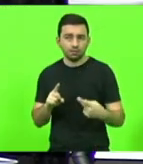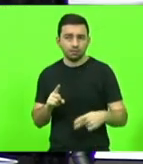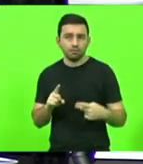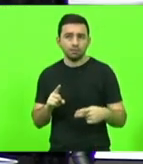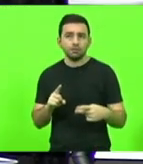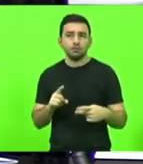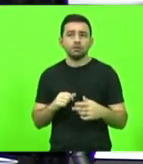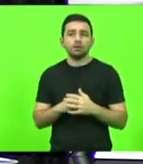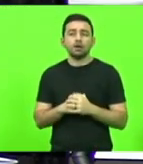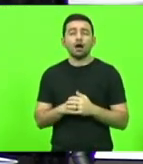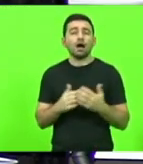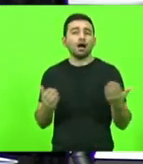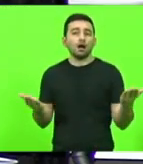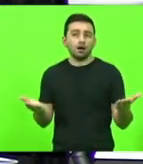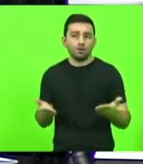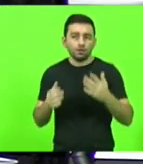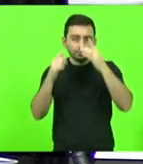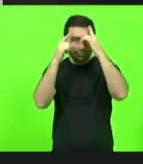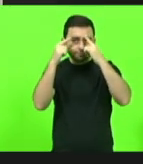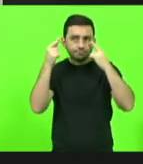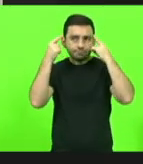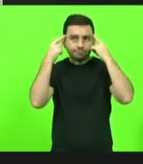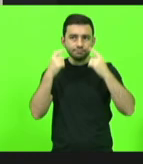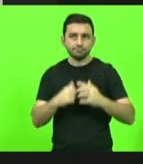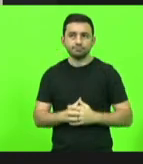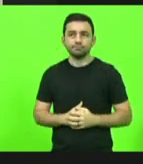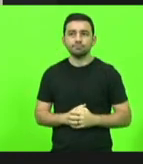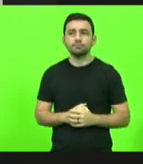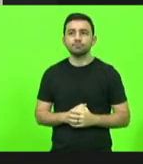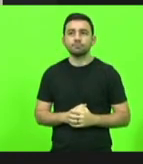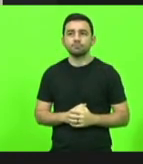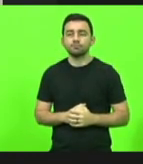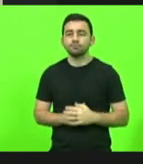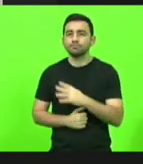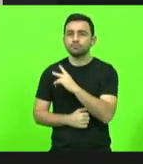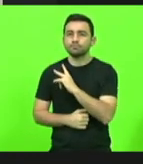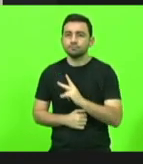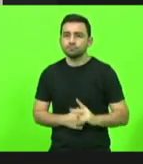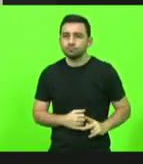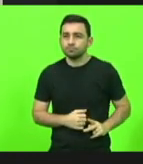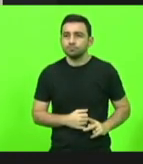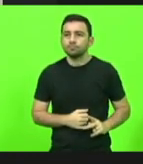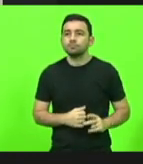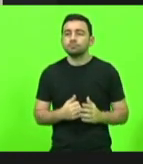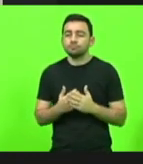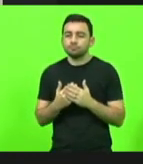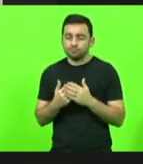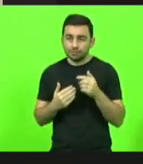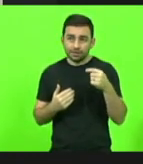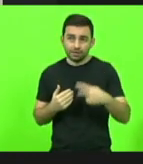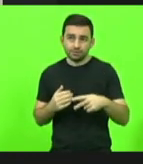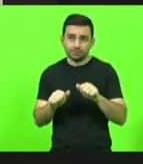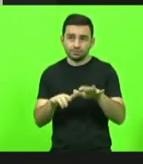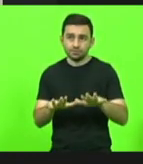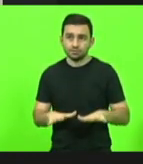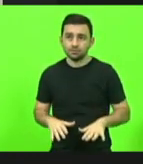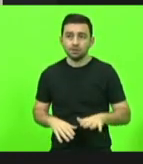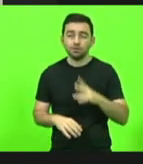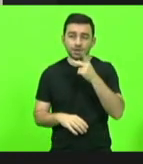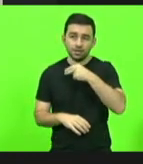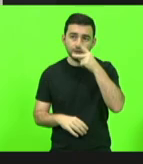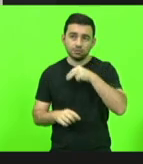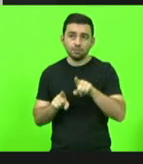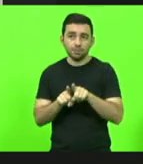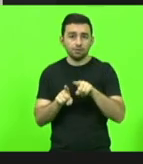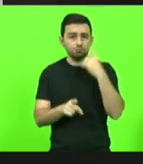com a palavra agora, deputado Neudir Sareta. Sr. Presidente dessa sessão, deputado Kennedy, Srs. Deputados,